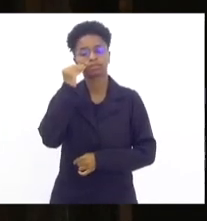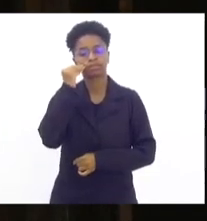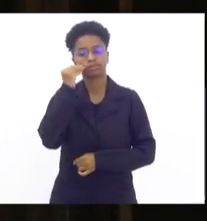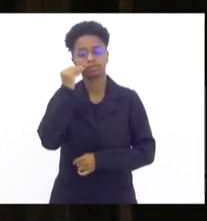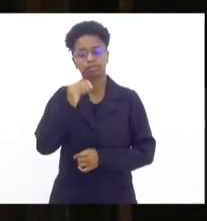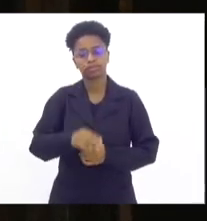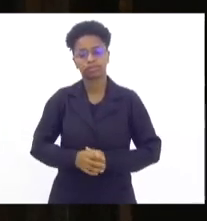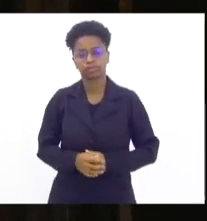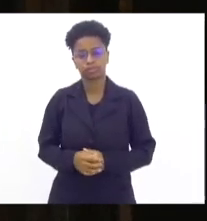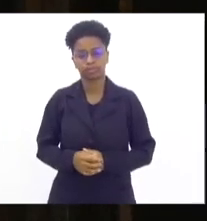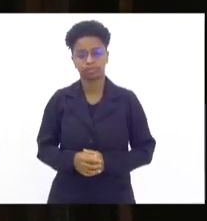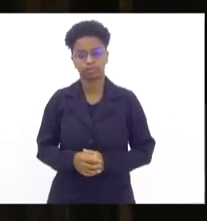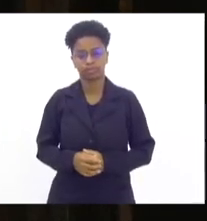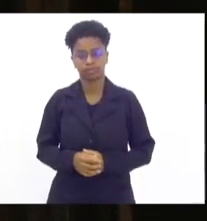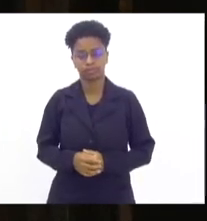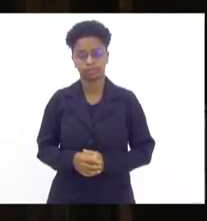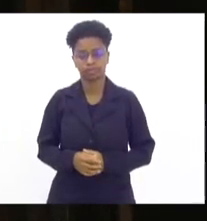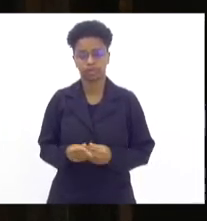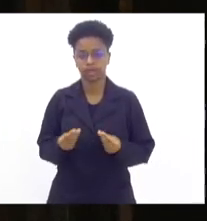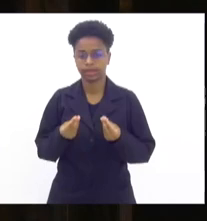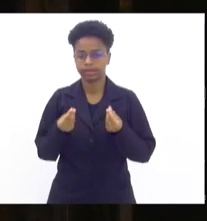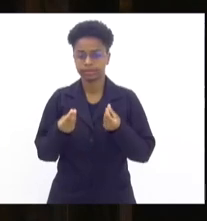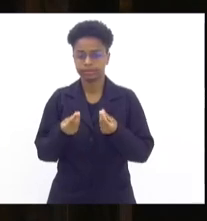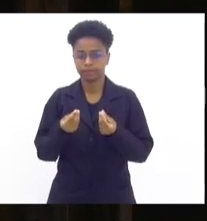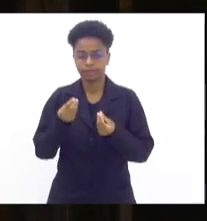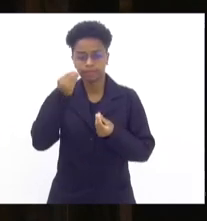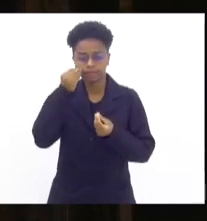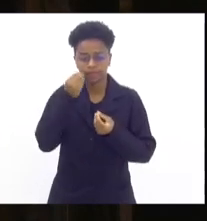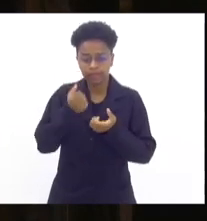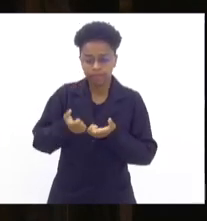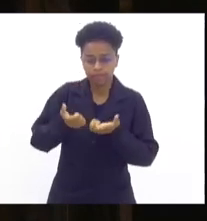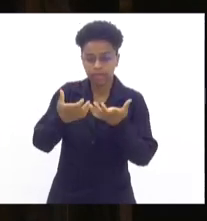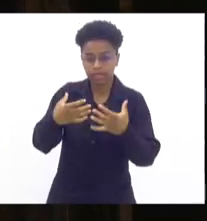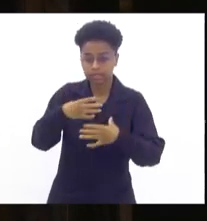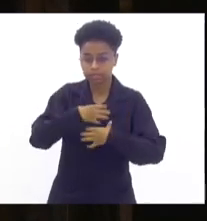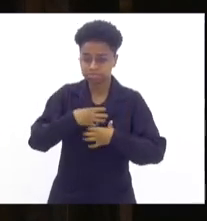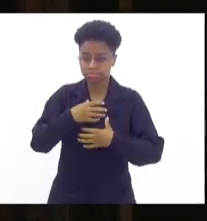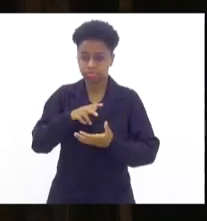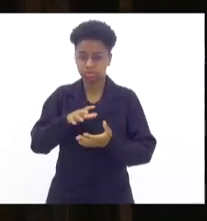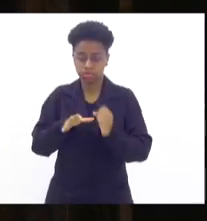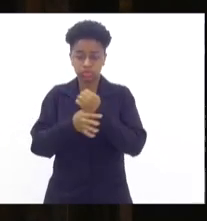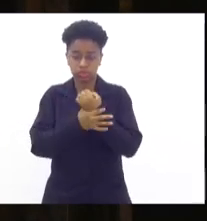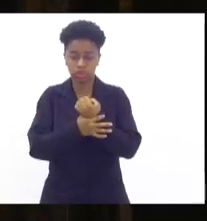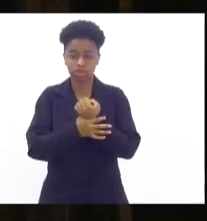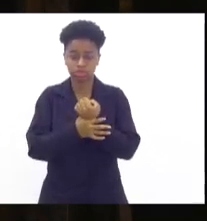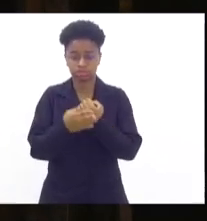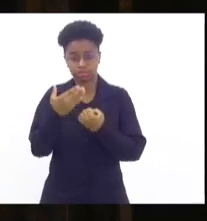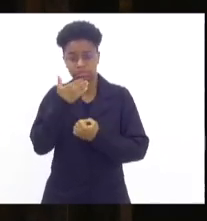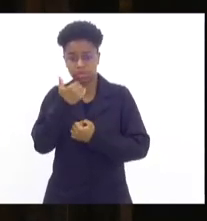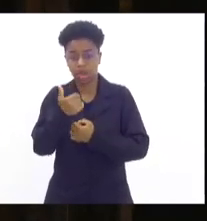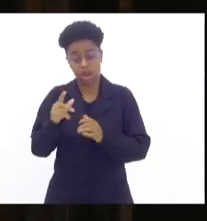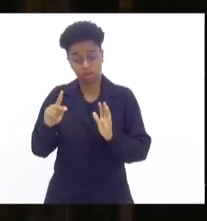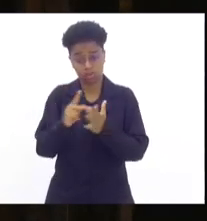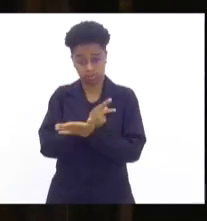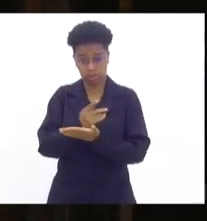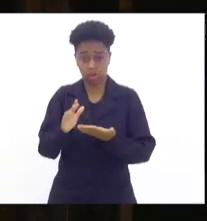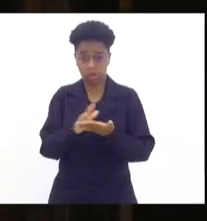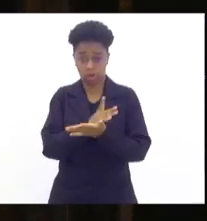trazer essa sensação de segurança maior ali, aconteceram alguns eventos ali,